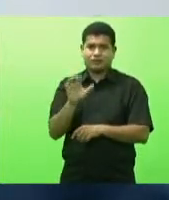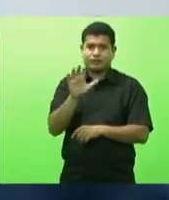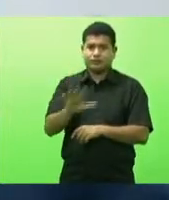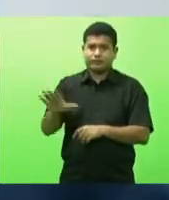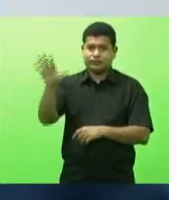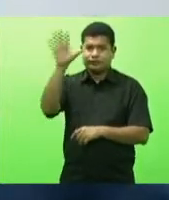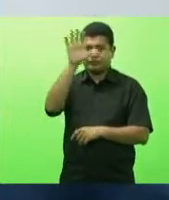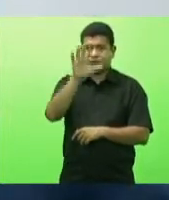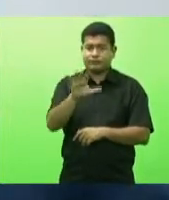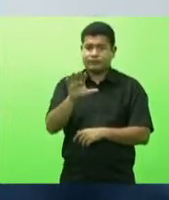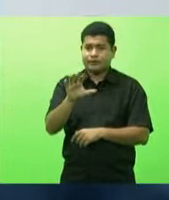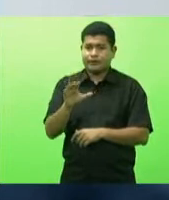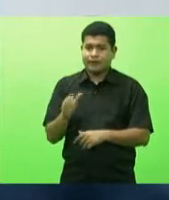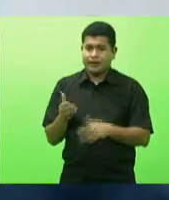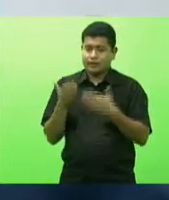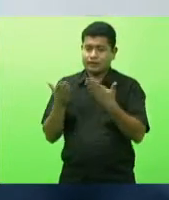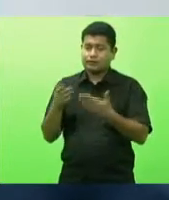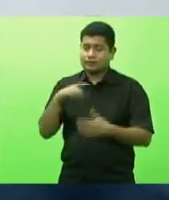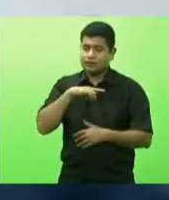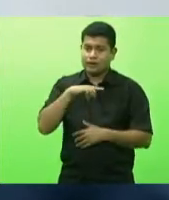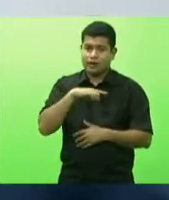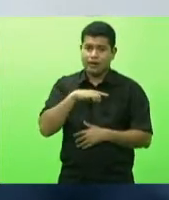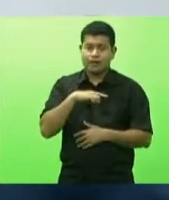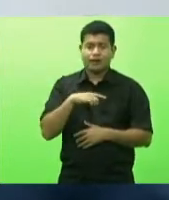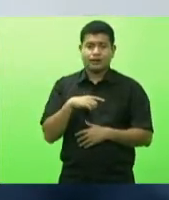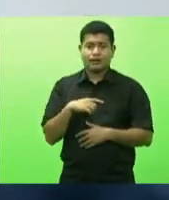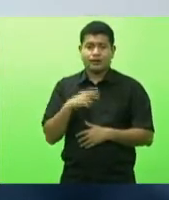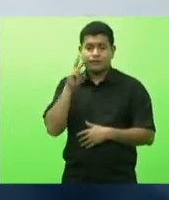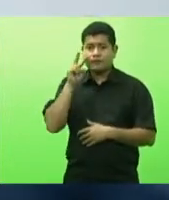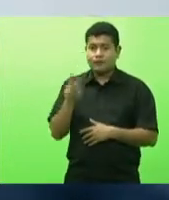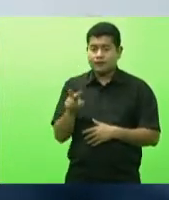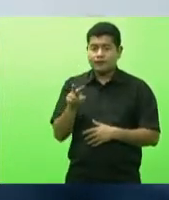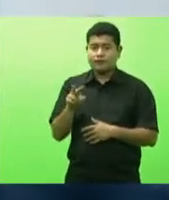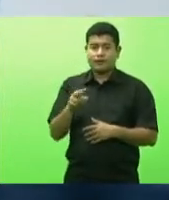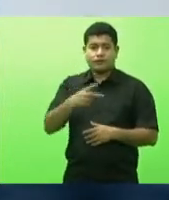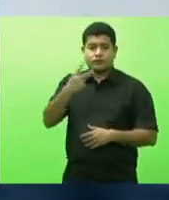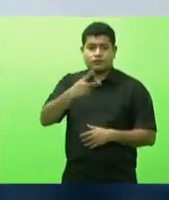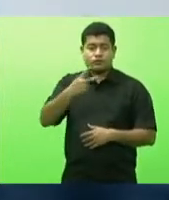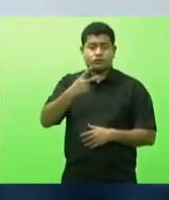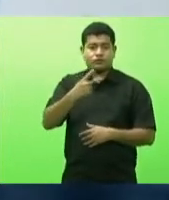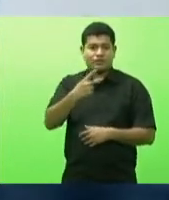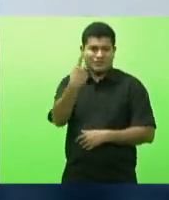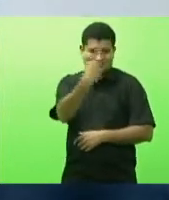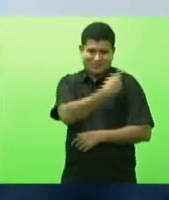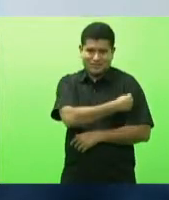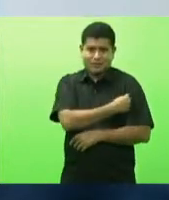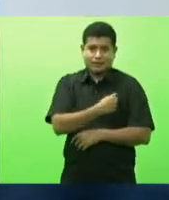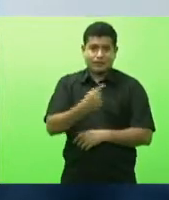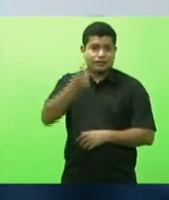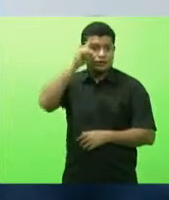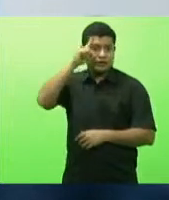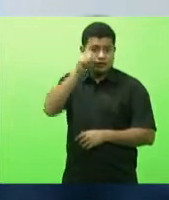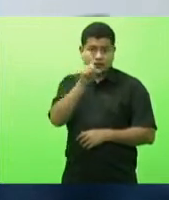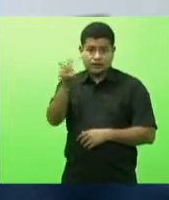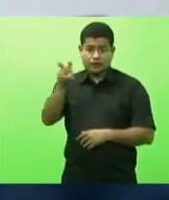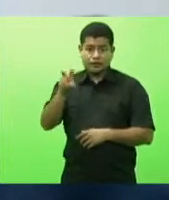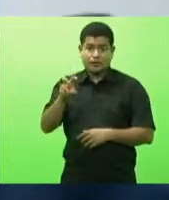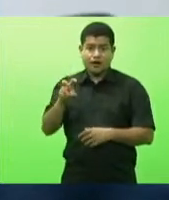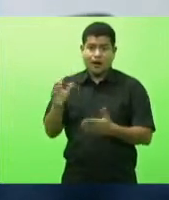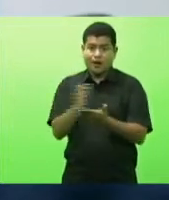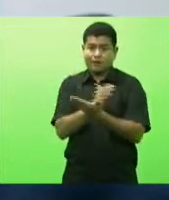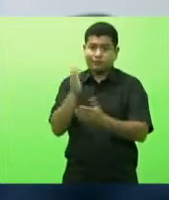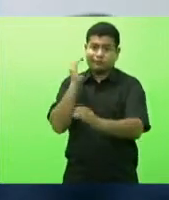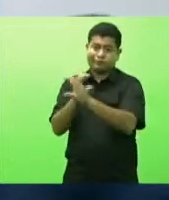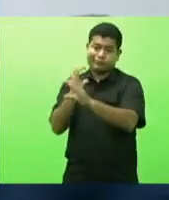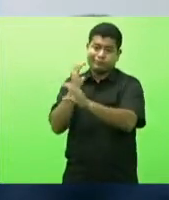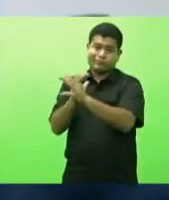lembrando que teríamos que fazer a segunda dose em 15 dias alguns municípios até por uma falta de comunicação utilizaram